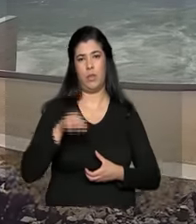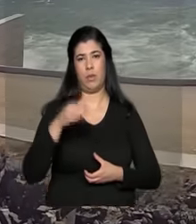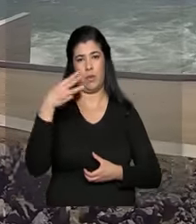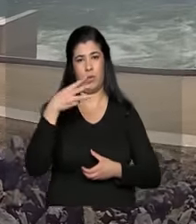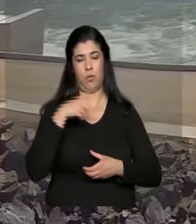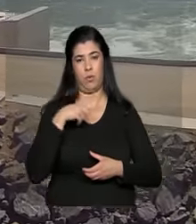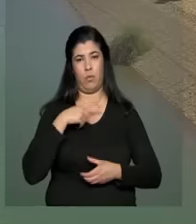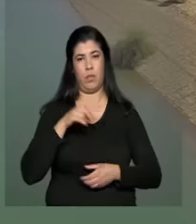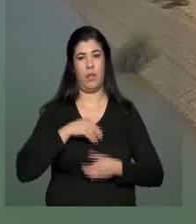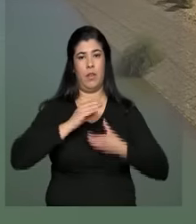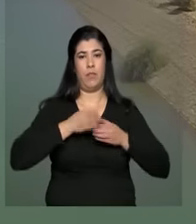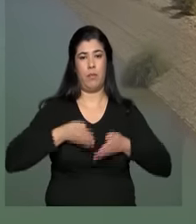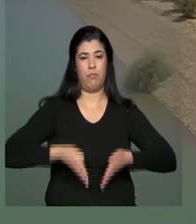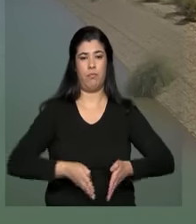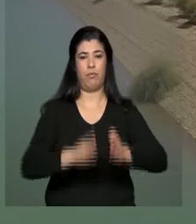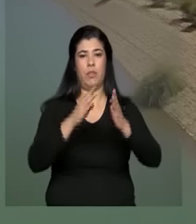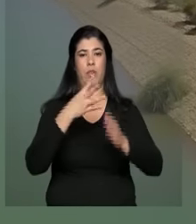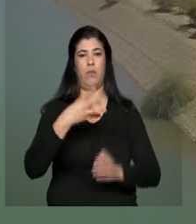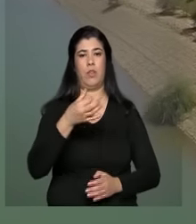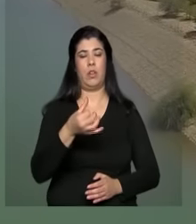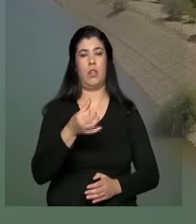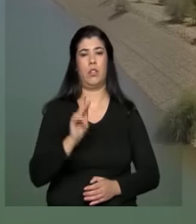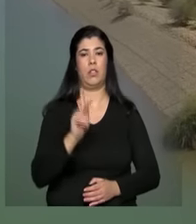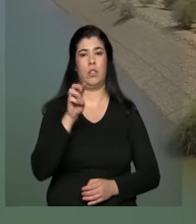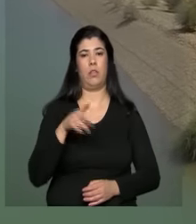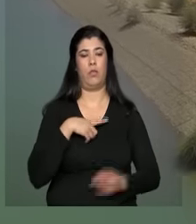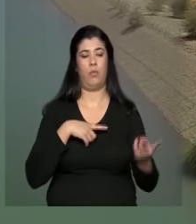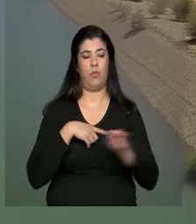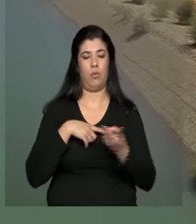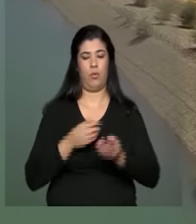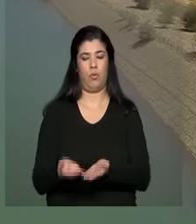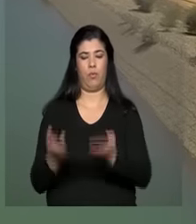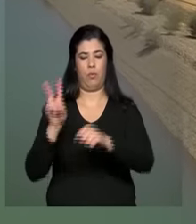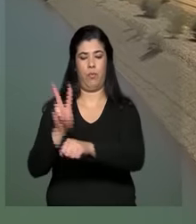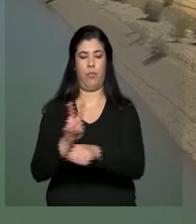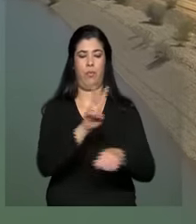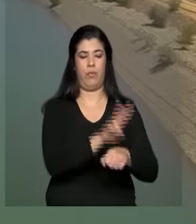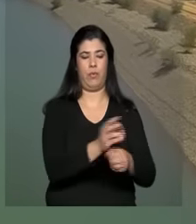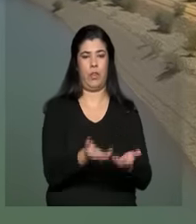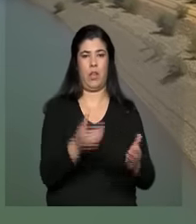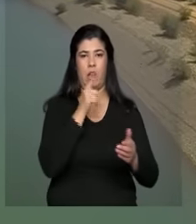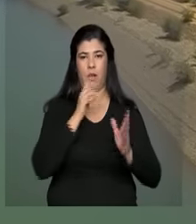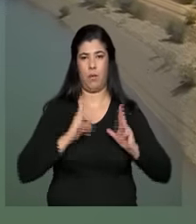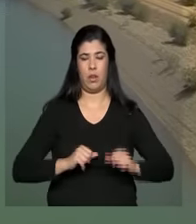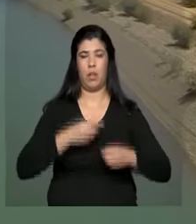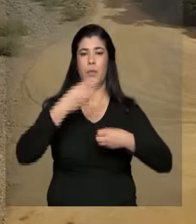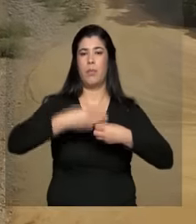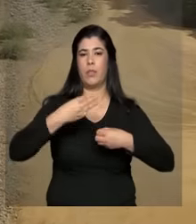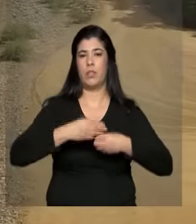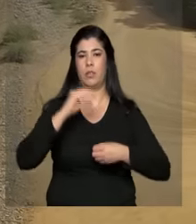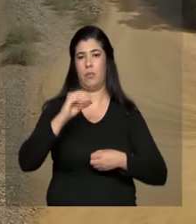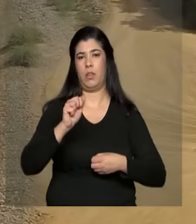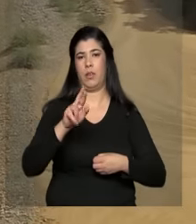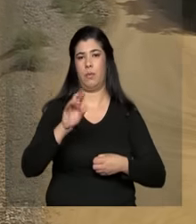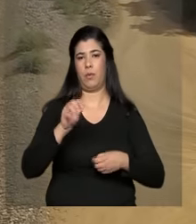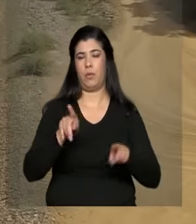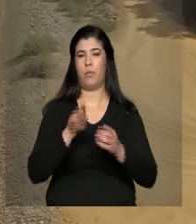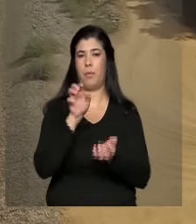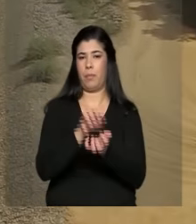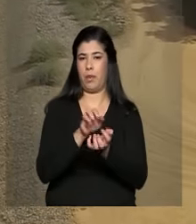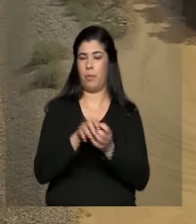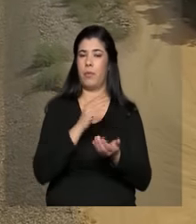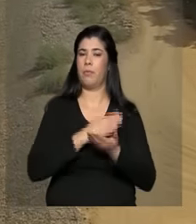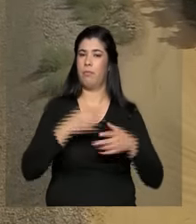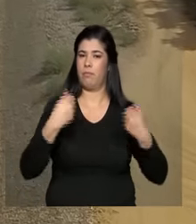46 quilômetros entre os dois reservatórios que ficam no município de Cabrobó, em Pernambuco, e que devem